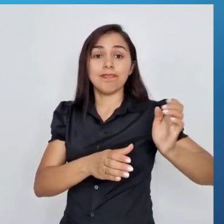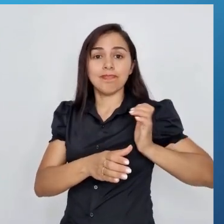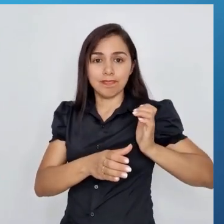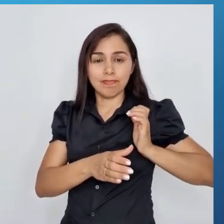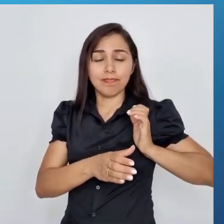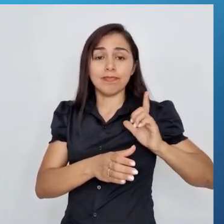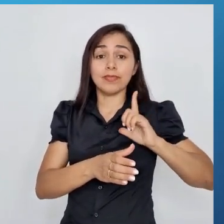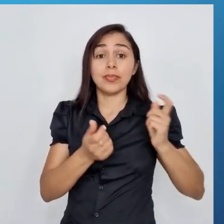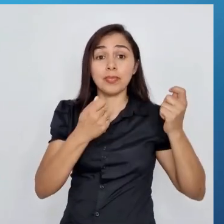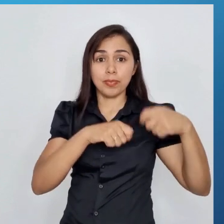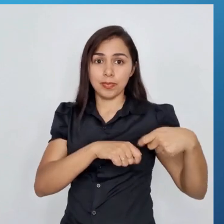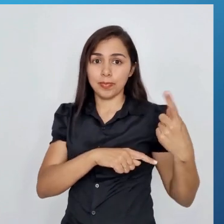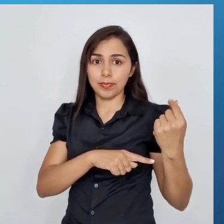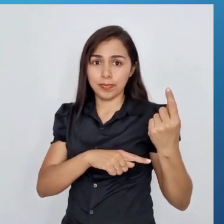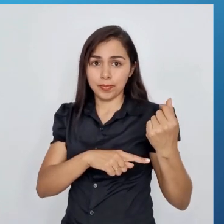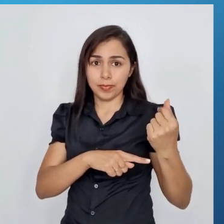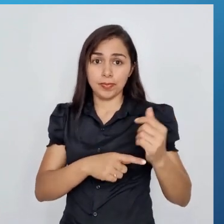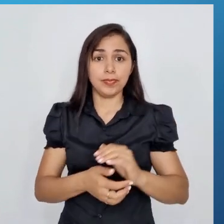muito maior.